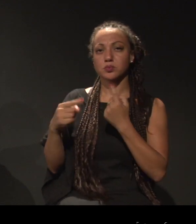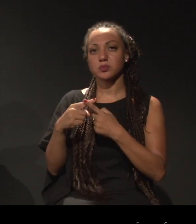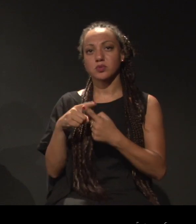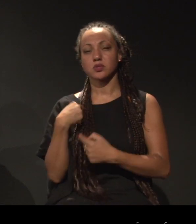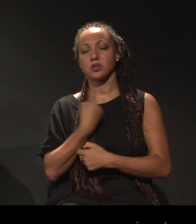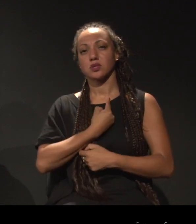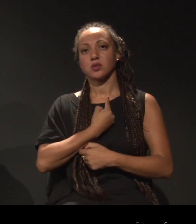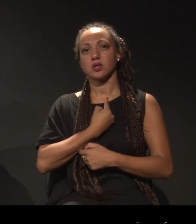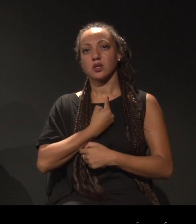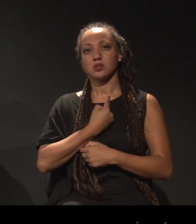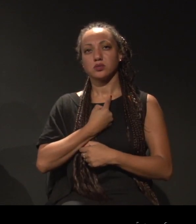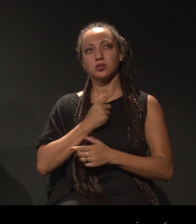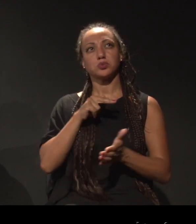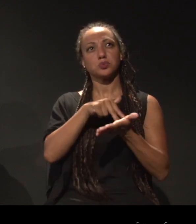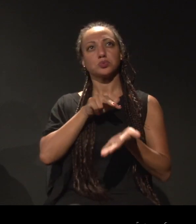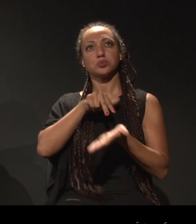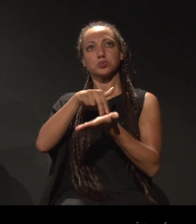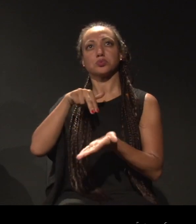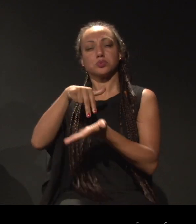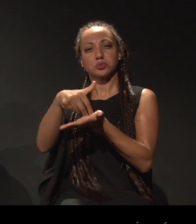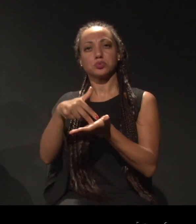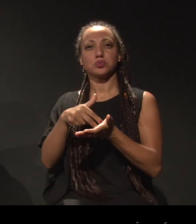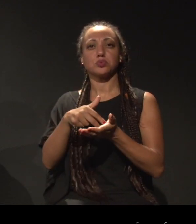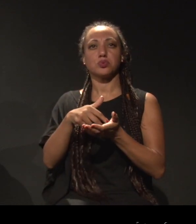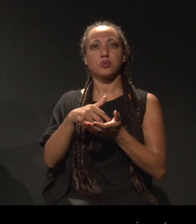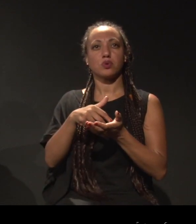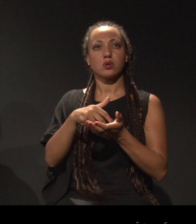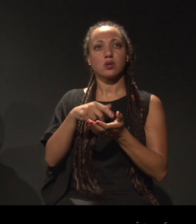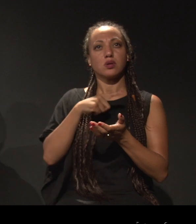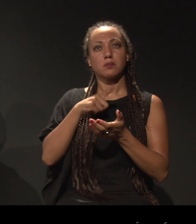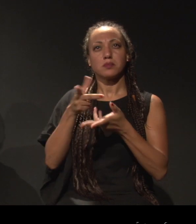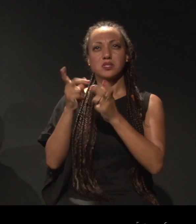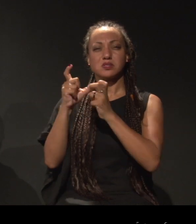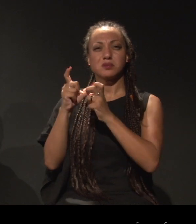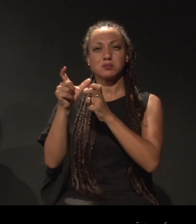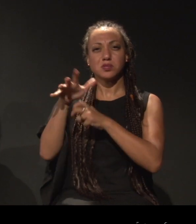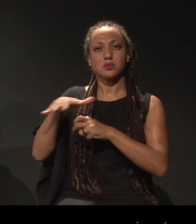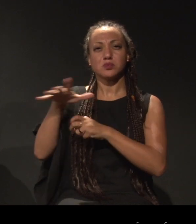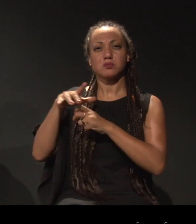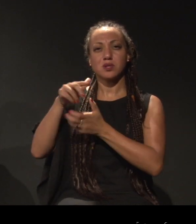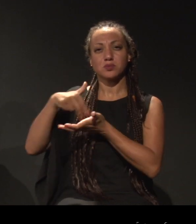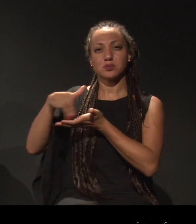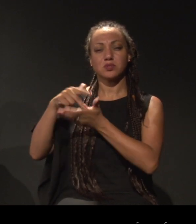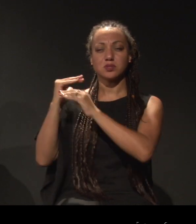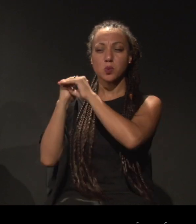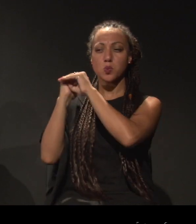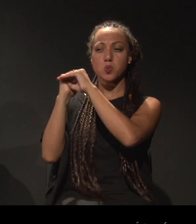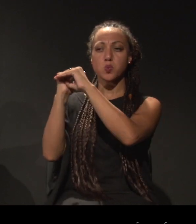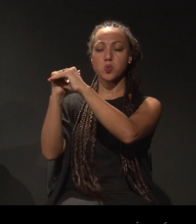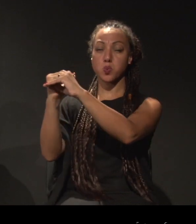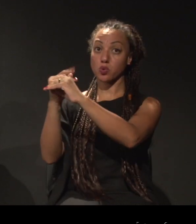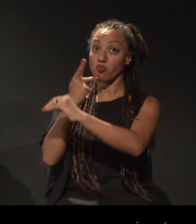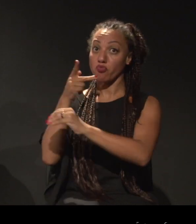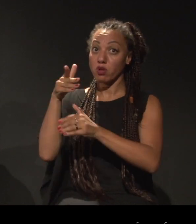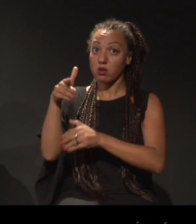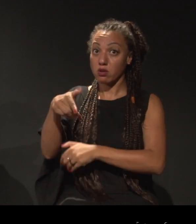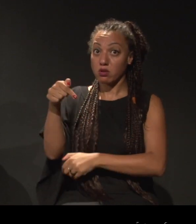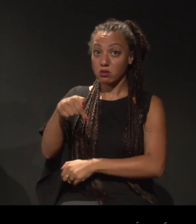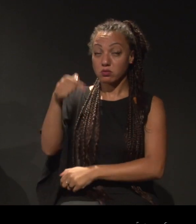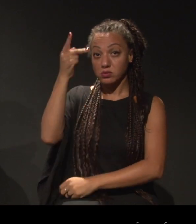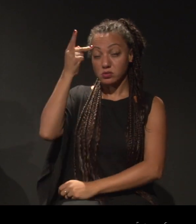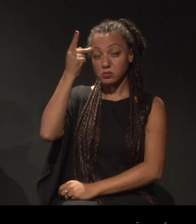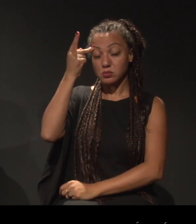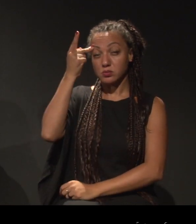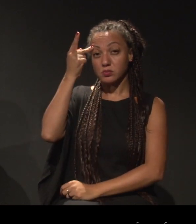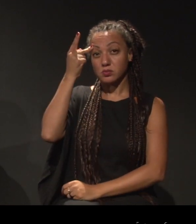maneiras e ouvido um espaço hegemônico da dança. E estou falando da cidade de São Paulo. Quer